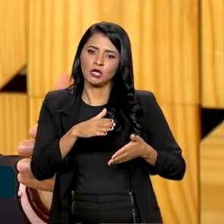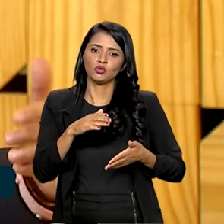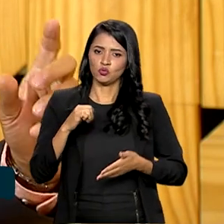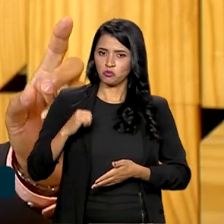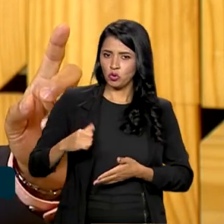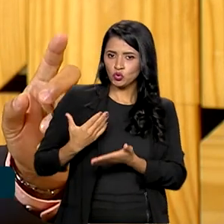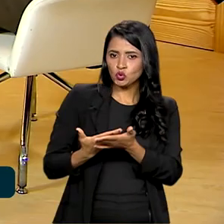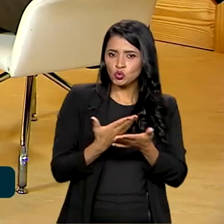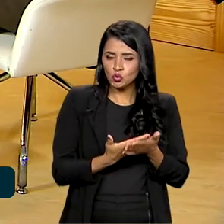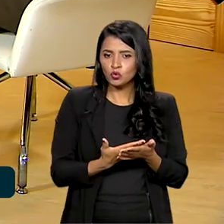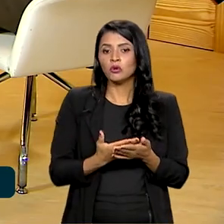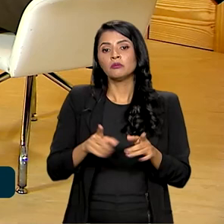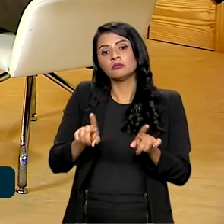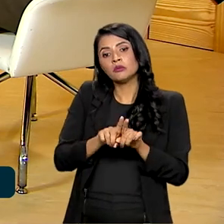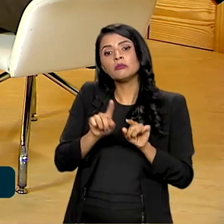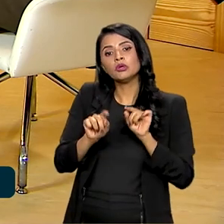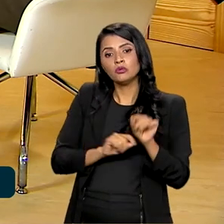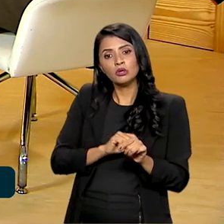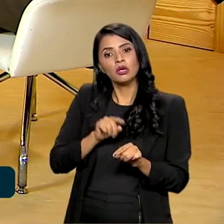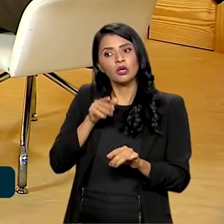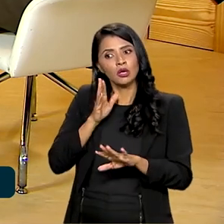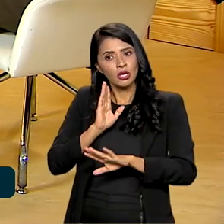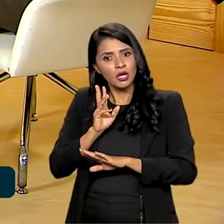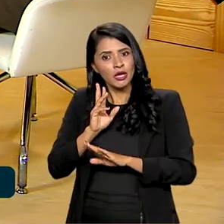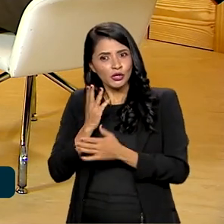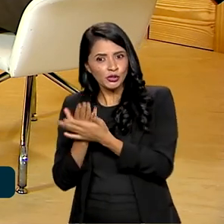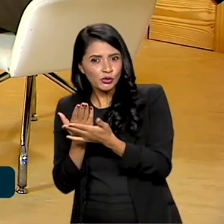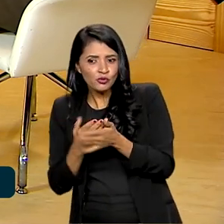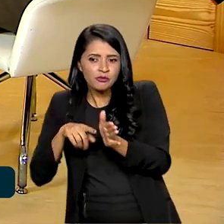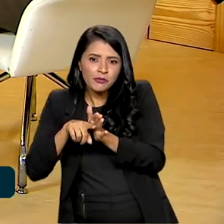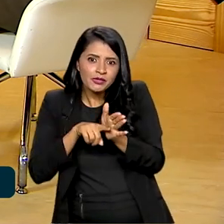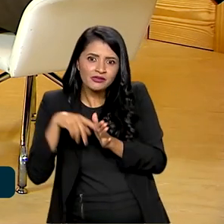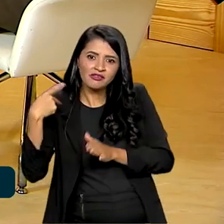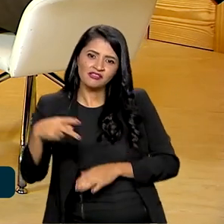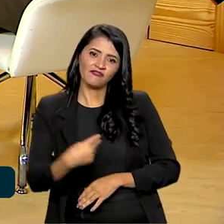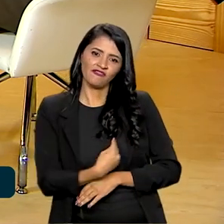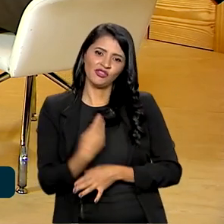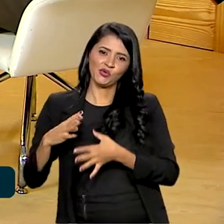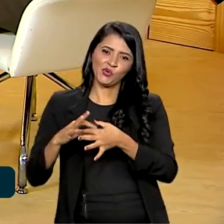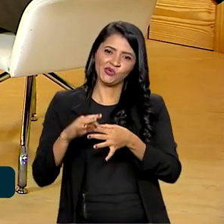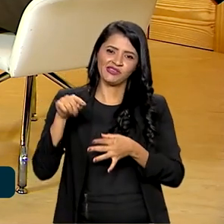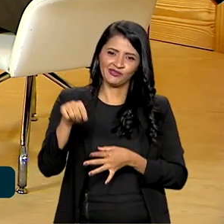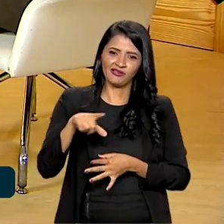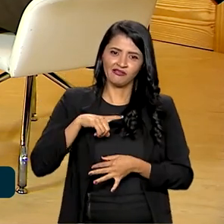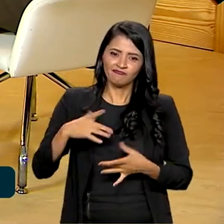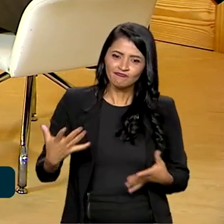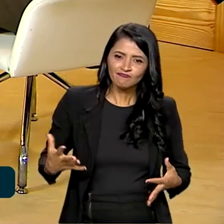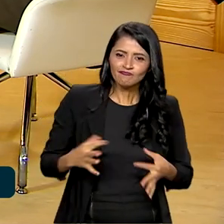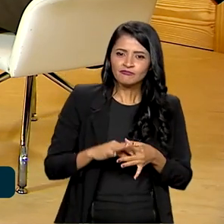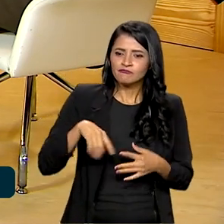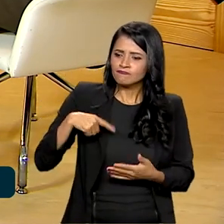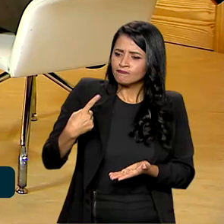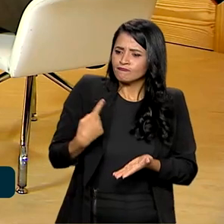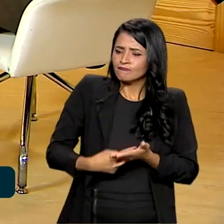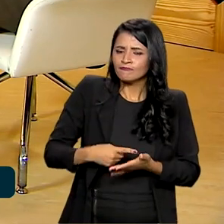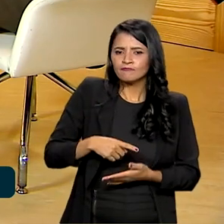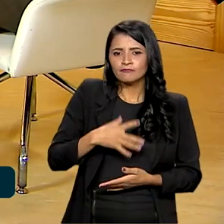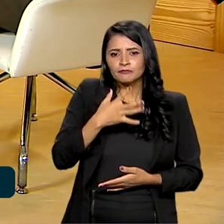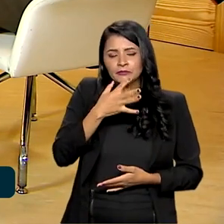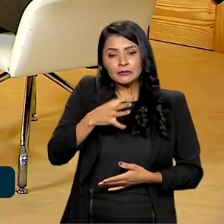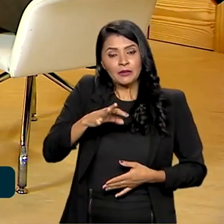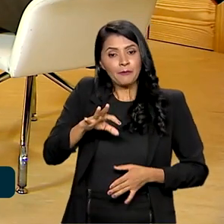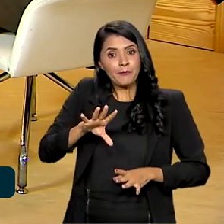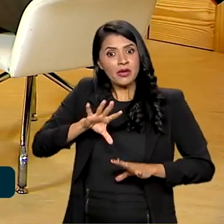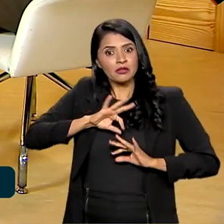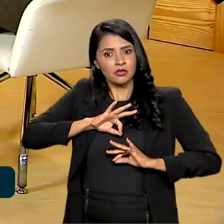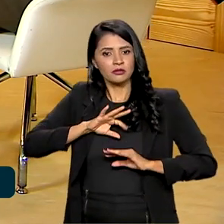estudo, mas, acima de tudo, estude e pesquise suas realidades. Isso constrói laços de pertencimento e constrói também saberes